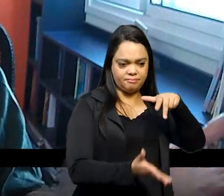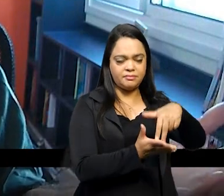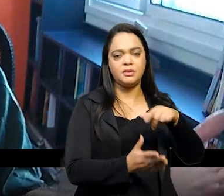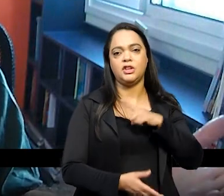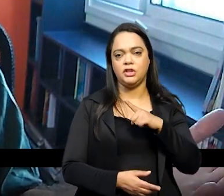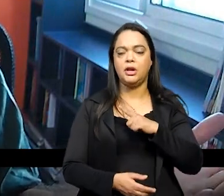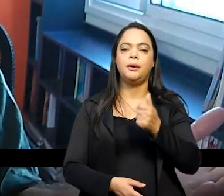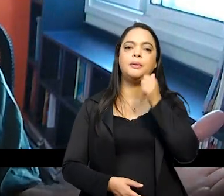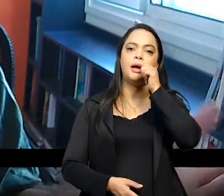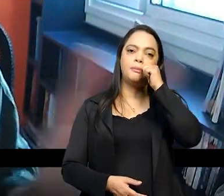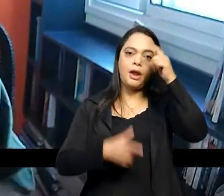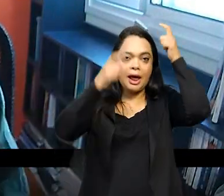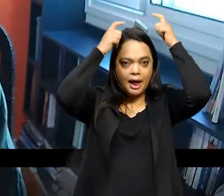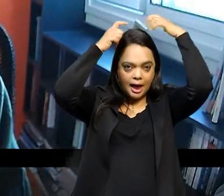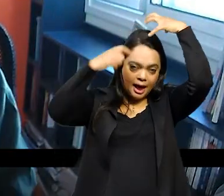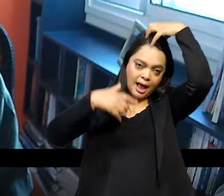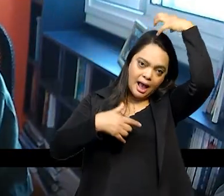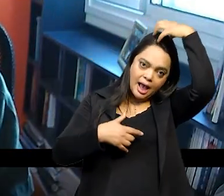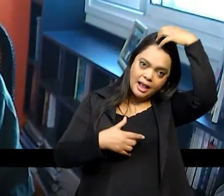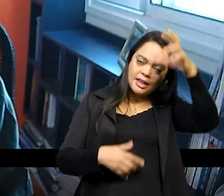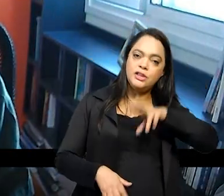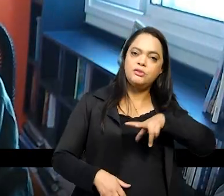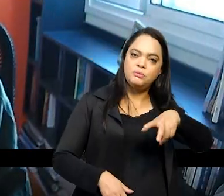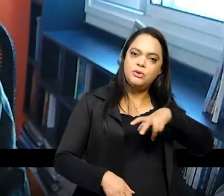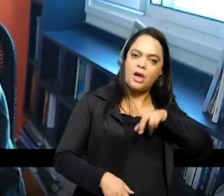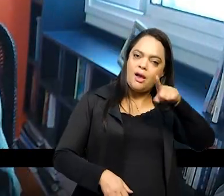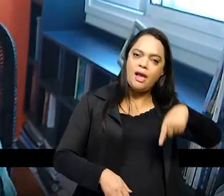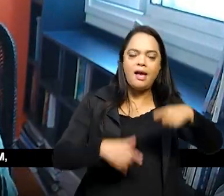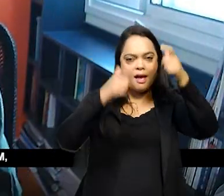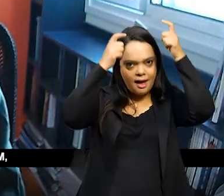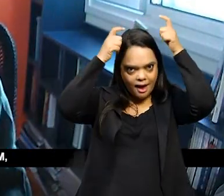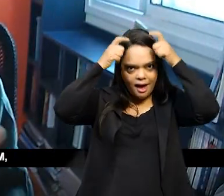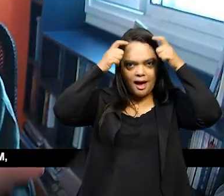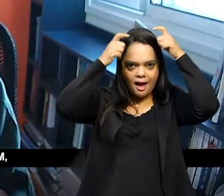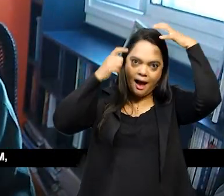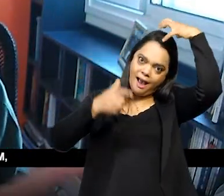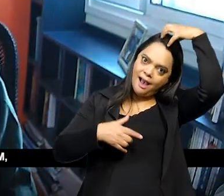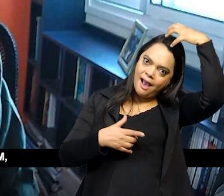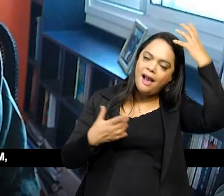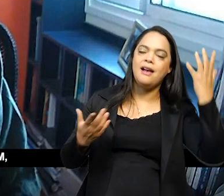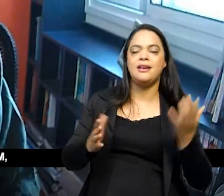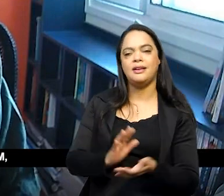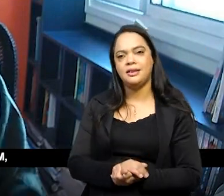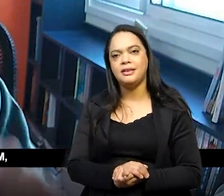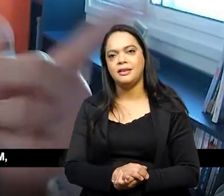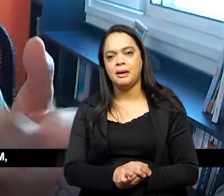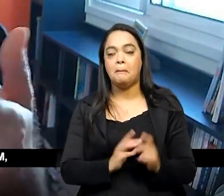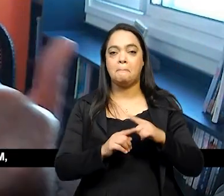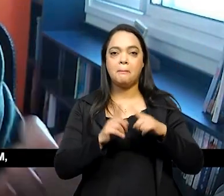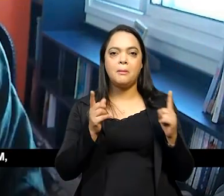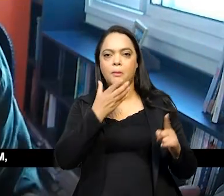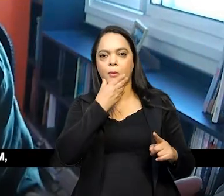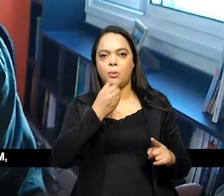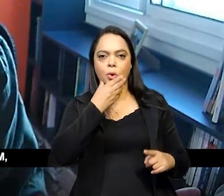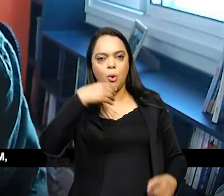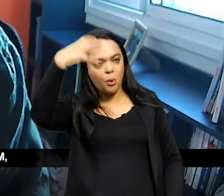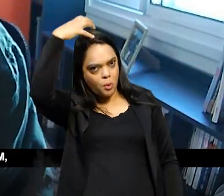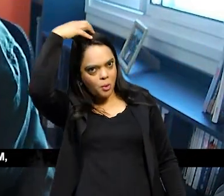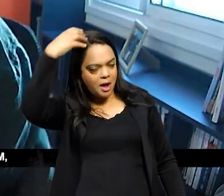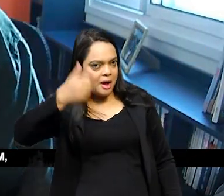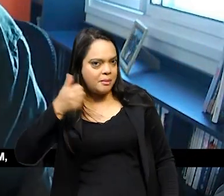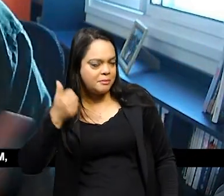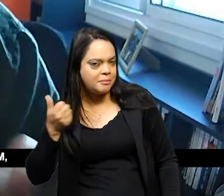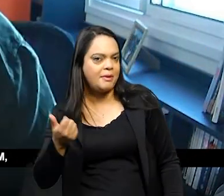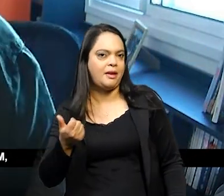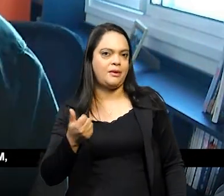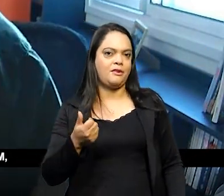Portugal não era uma rainha só que ela foi impedida mentalmente a Dona Maria I a louca seu filho o príncipe regente